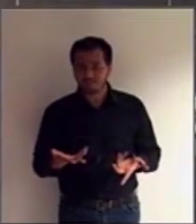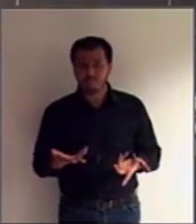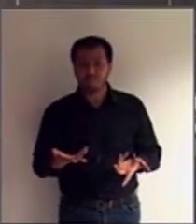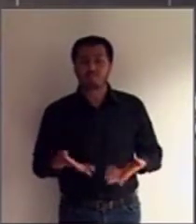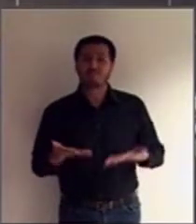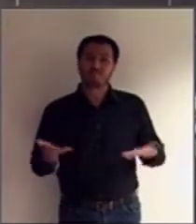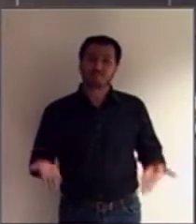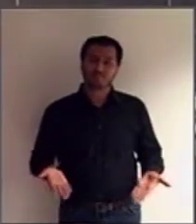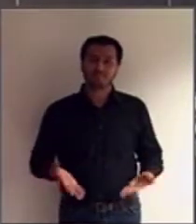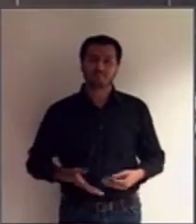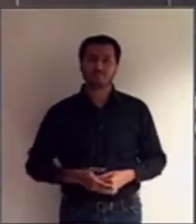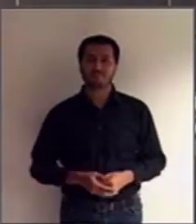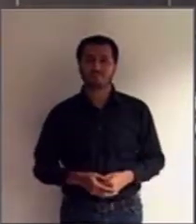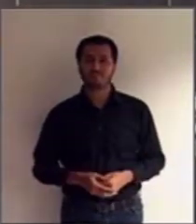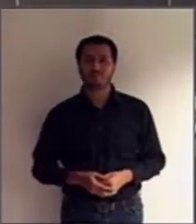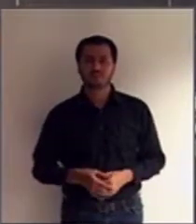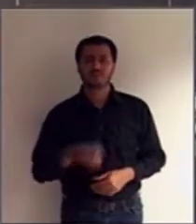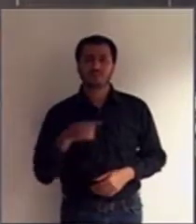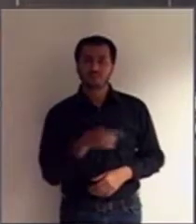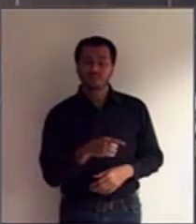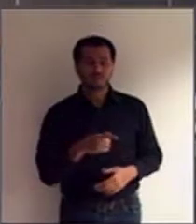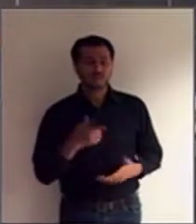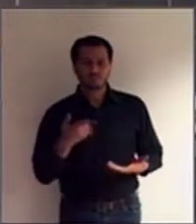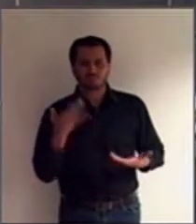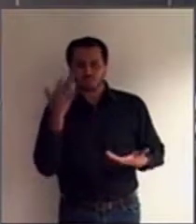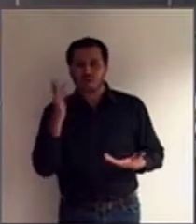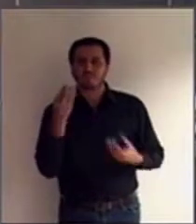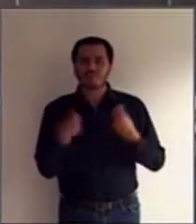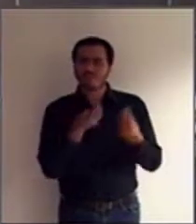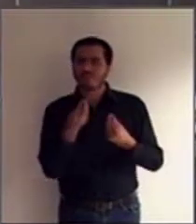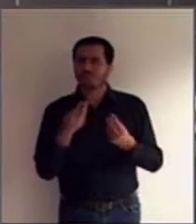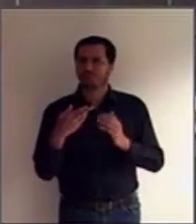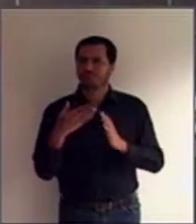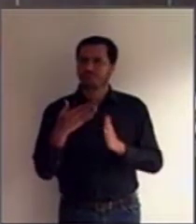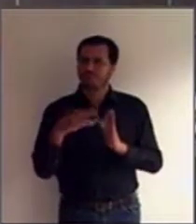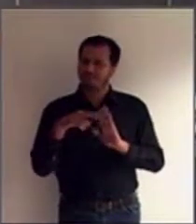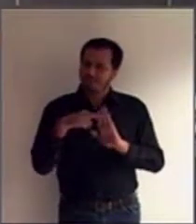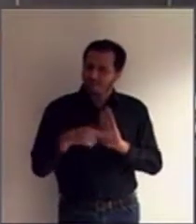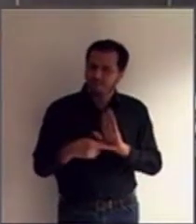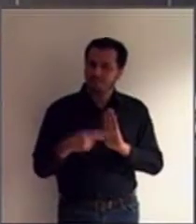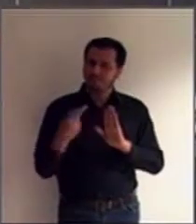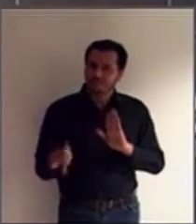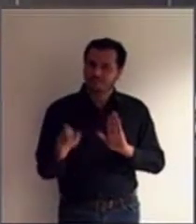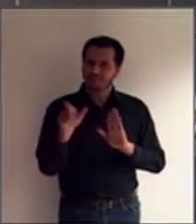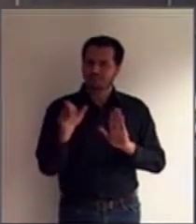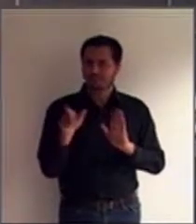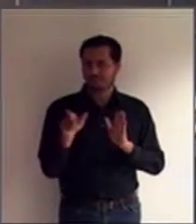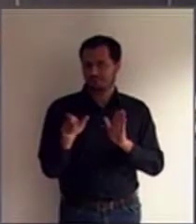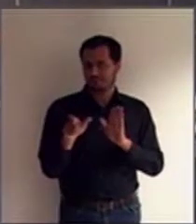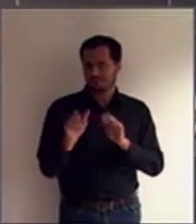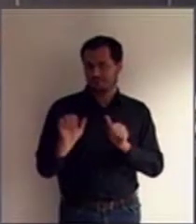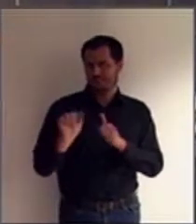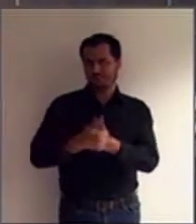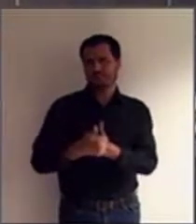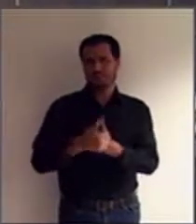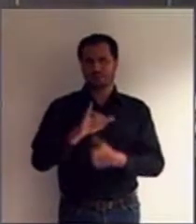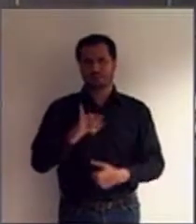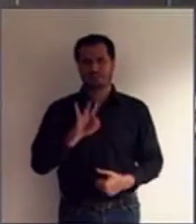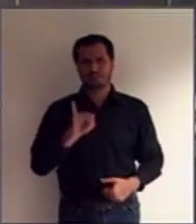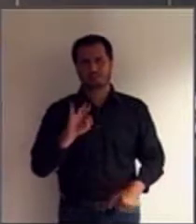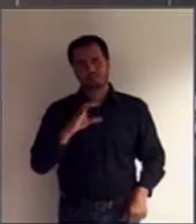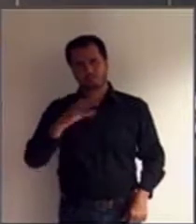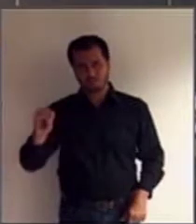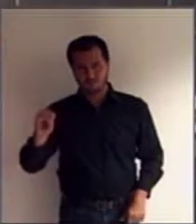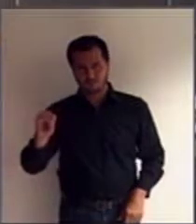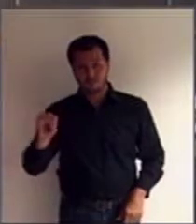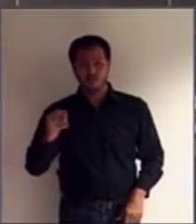regularidade daquilo. Porque, com a interdição, como a interdição é